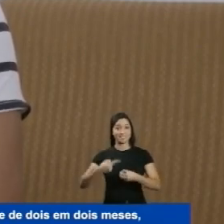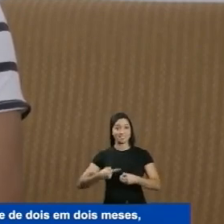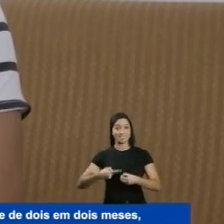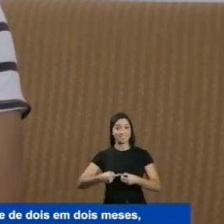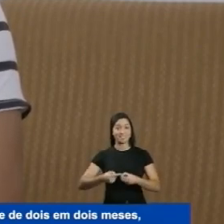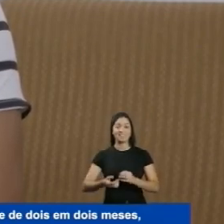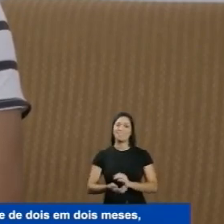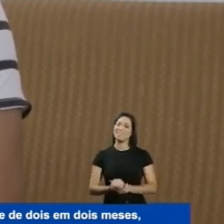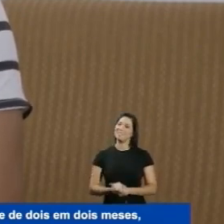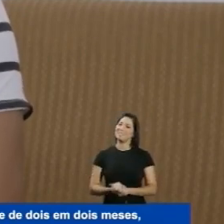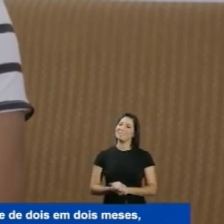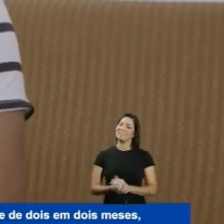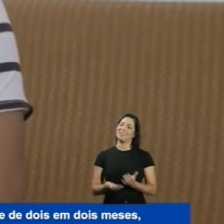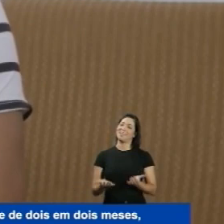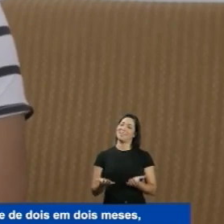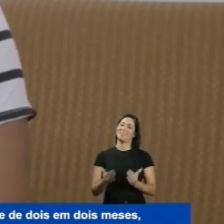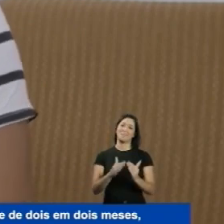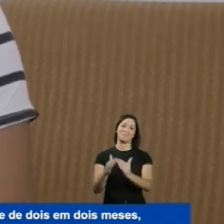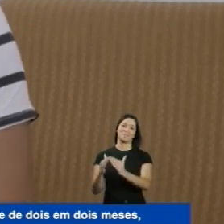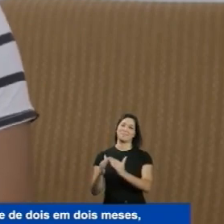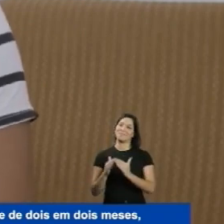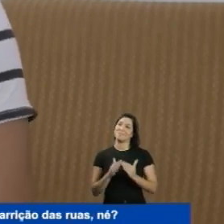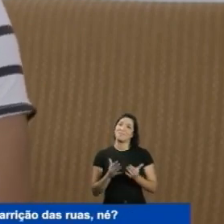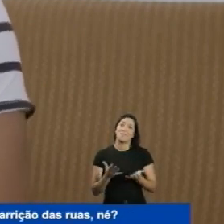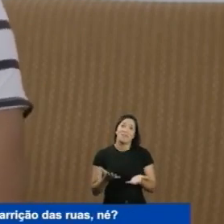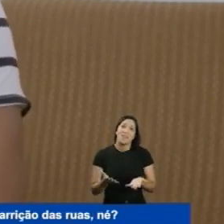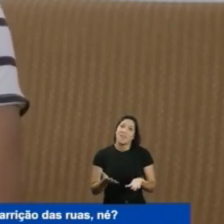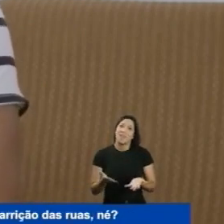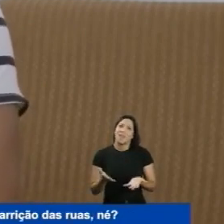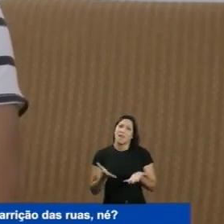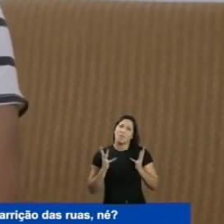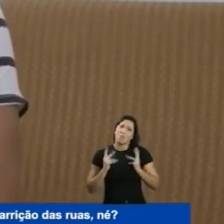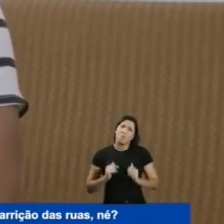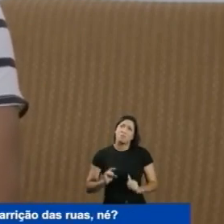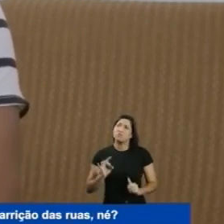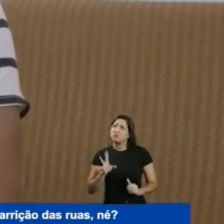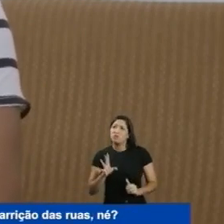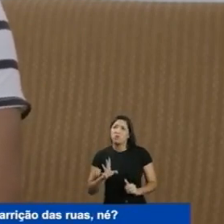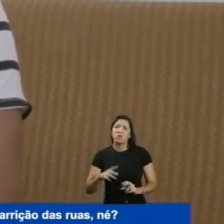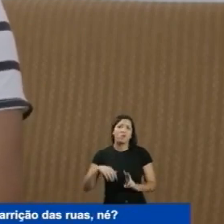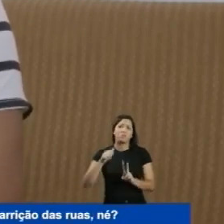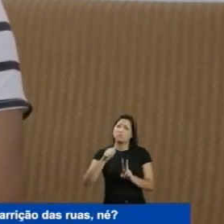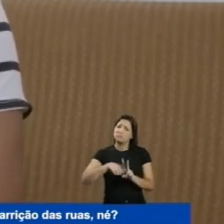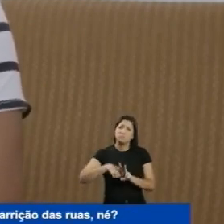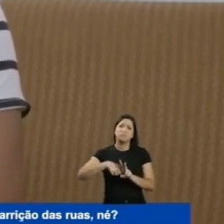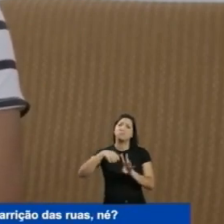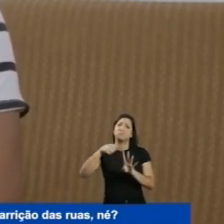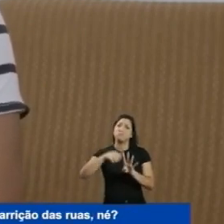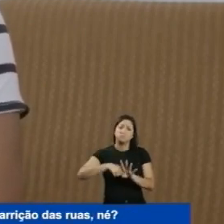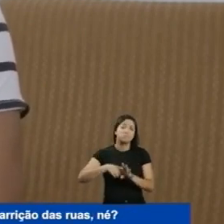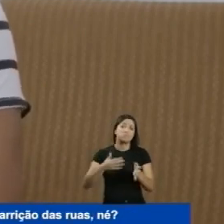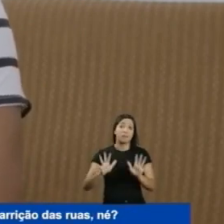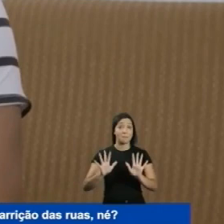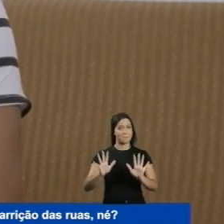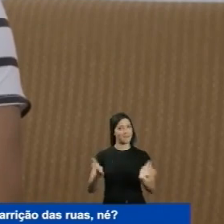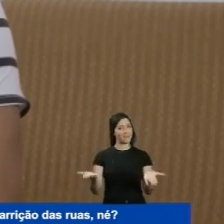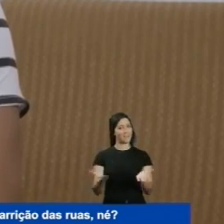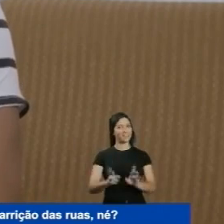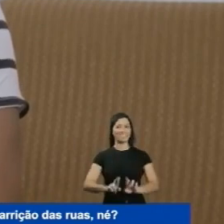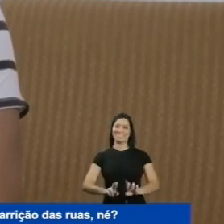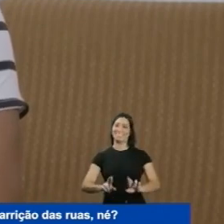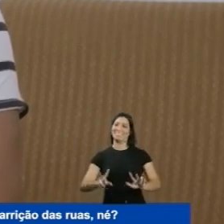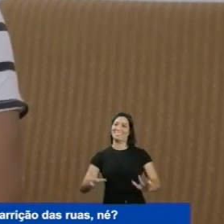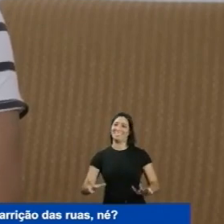ele era limpo somente de dois em dois meses Agora não, agora toda semana nós temos